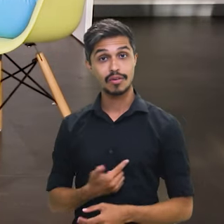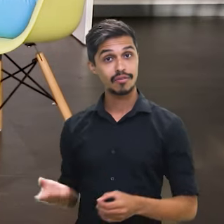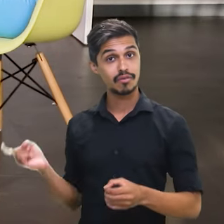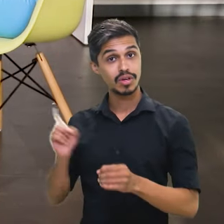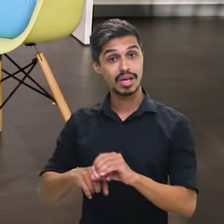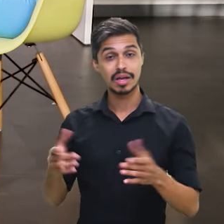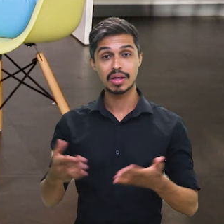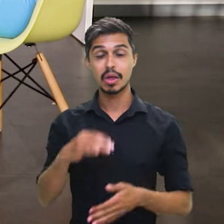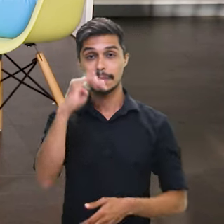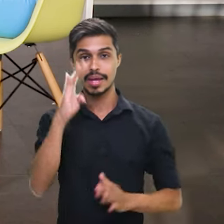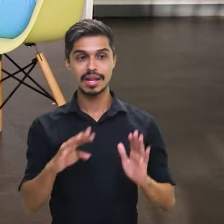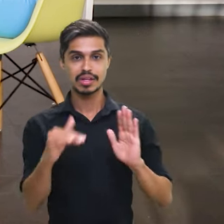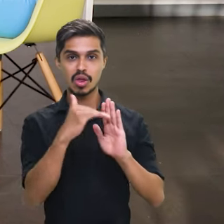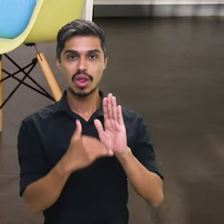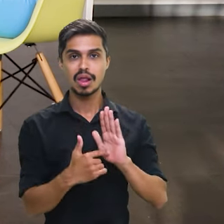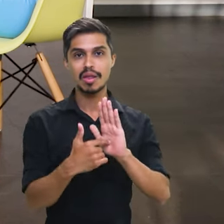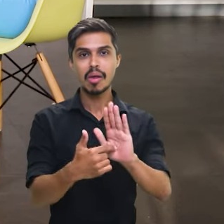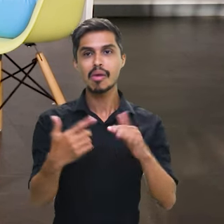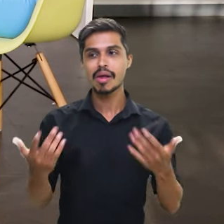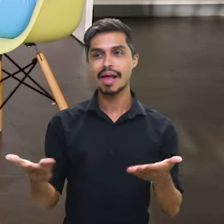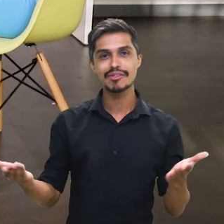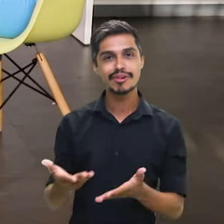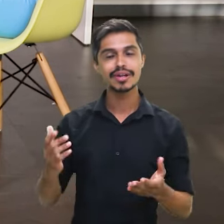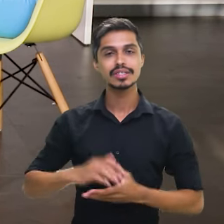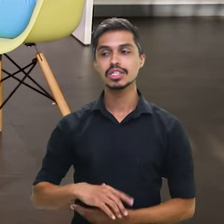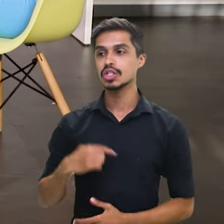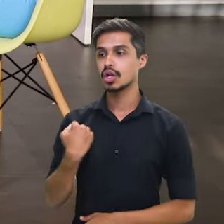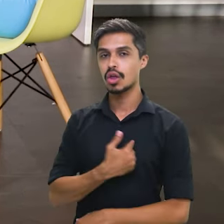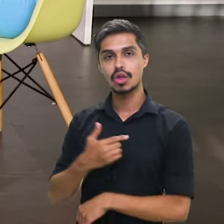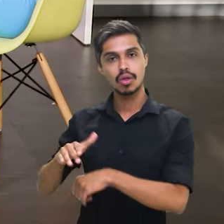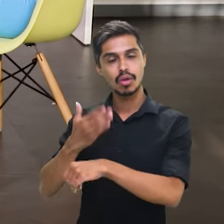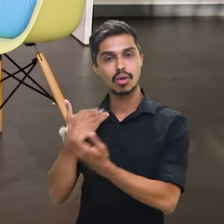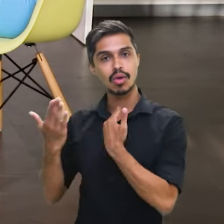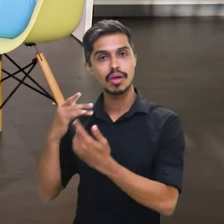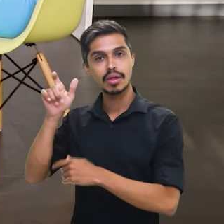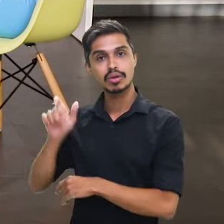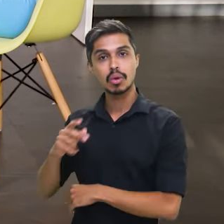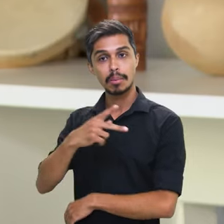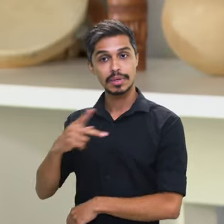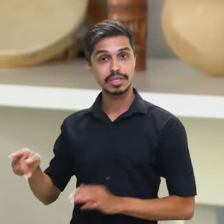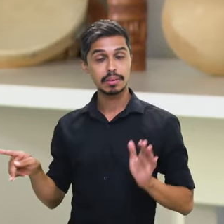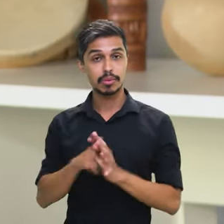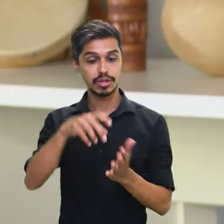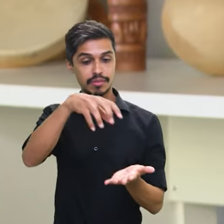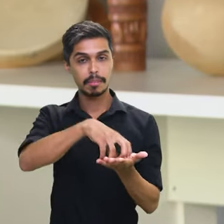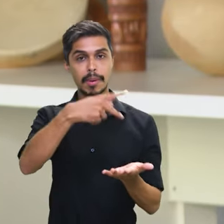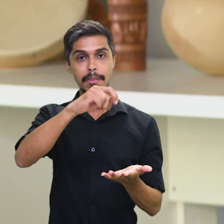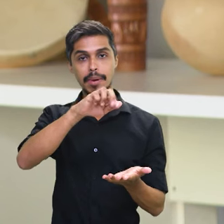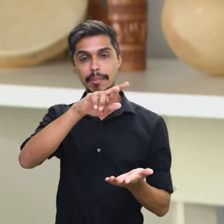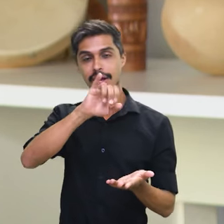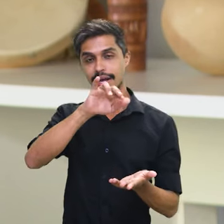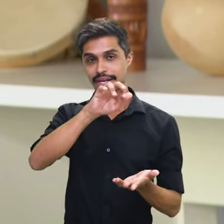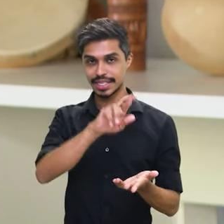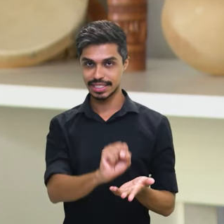Estamos de volta, Brasil em Pauta, no ar. Hoje a nossa conversa é com o presidente da Fundação Cultural